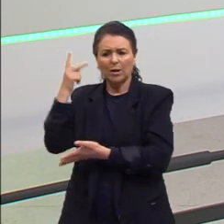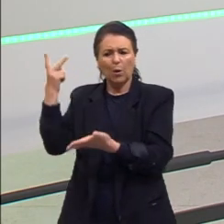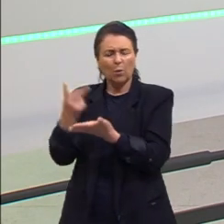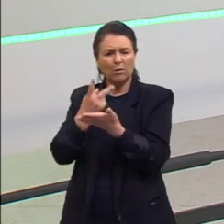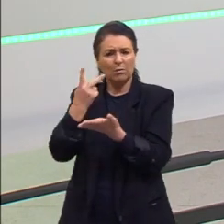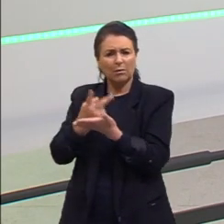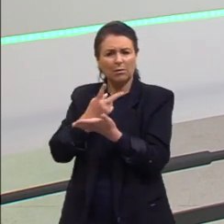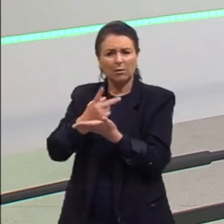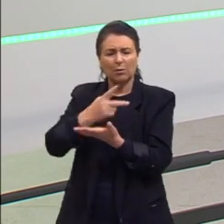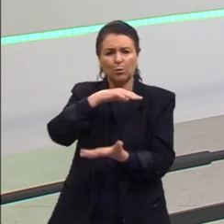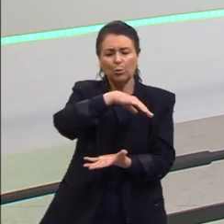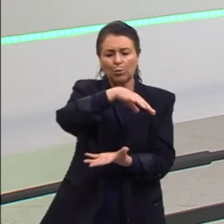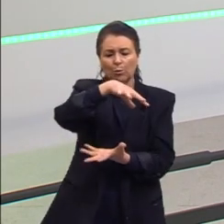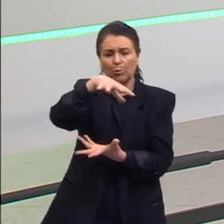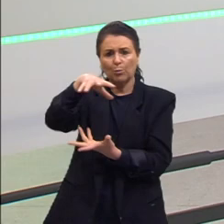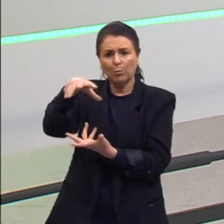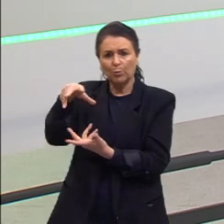mundo.